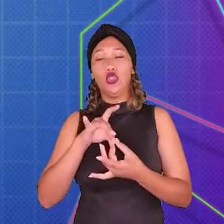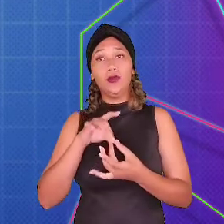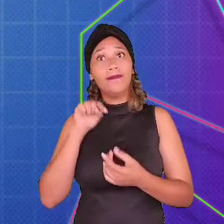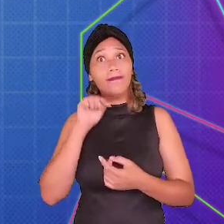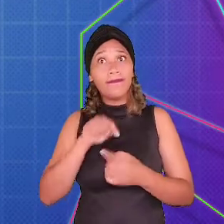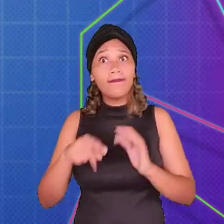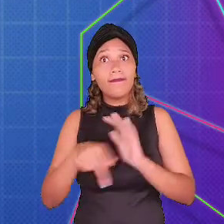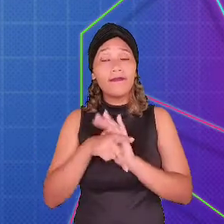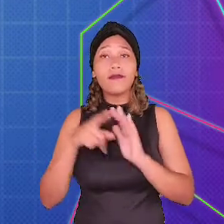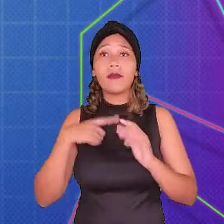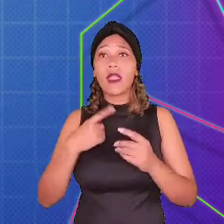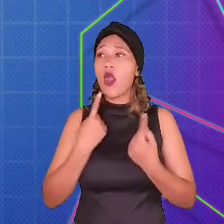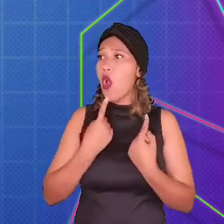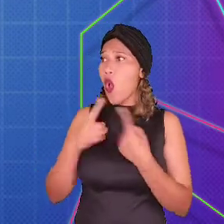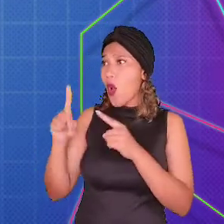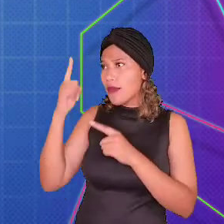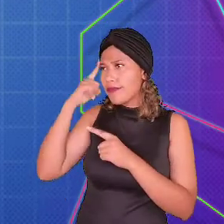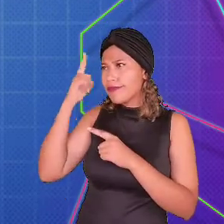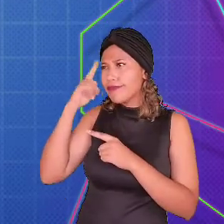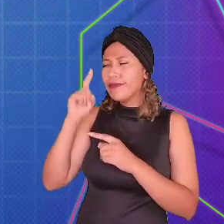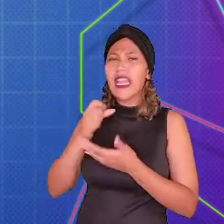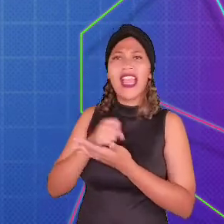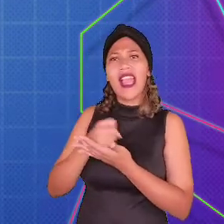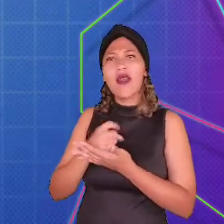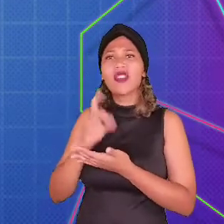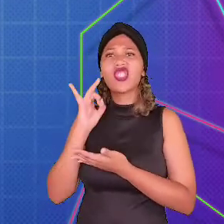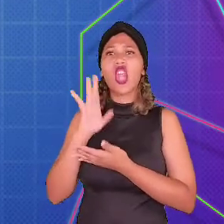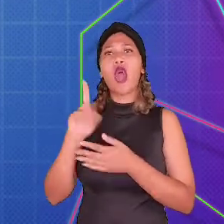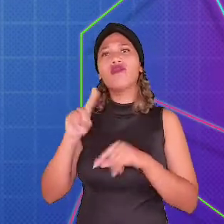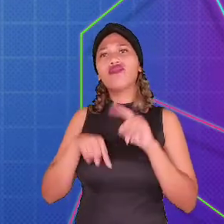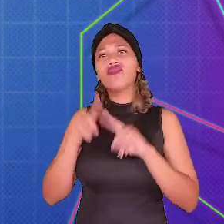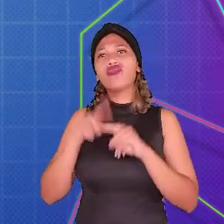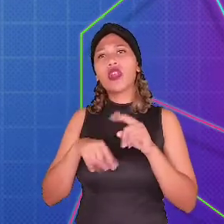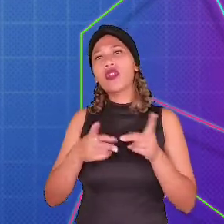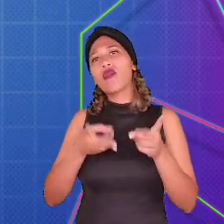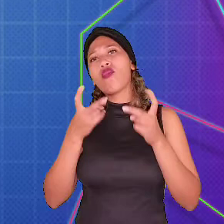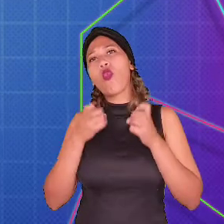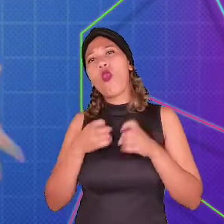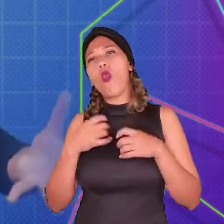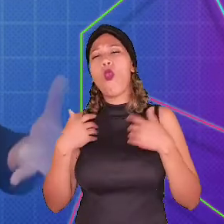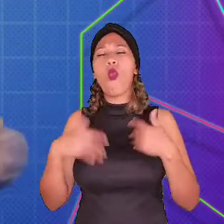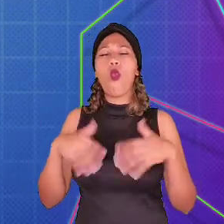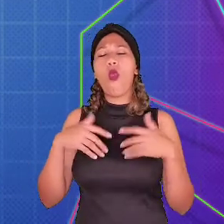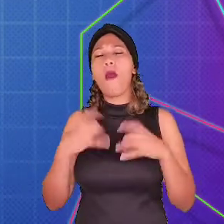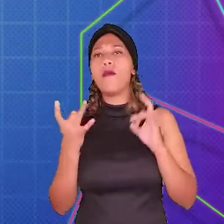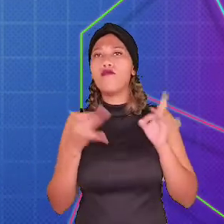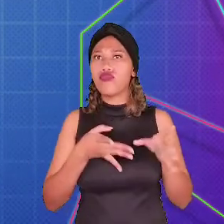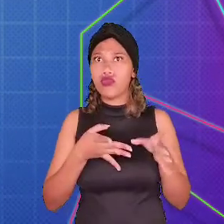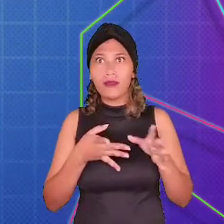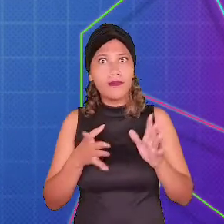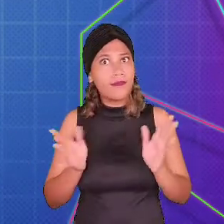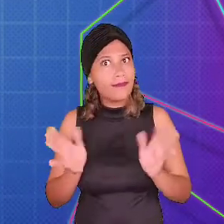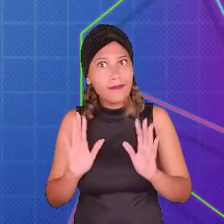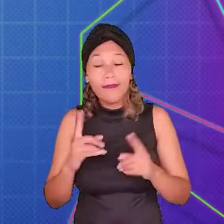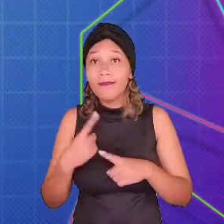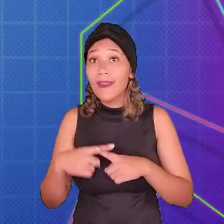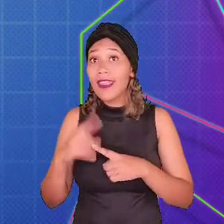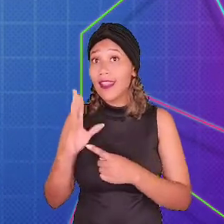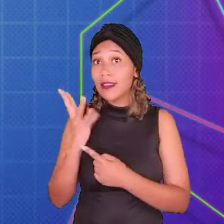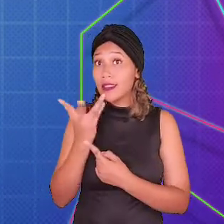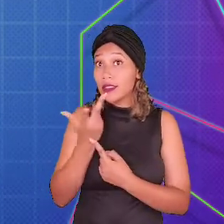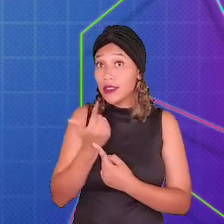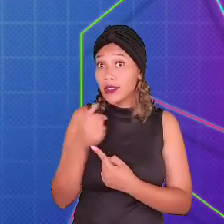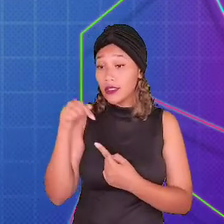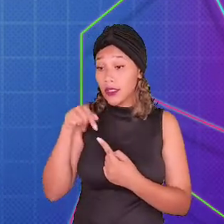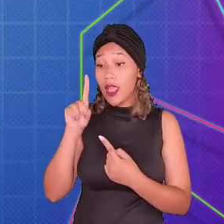jogos artísticos se contrapõe à ideia de que os games são apenas um produto de consumo em larga escala. Isso porque a arte